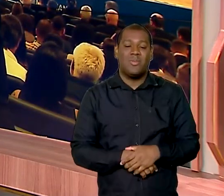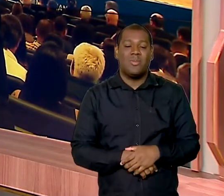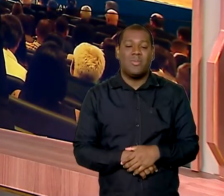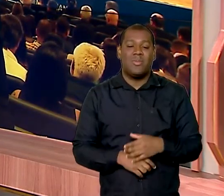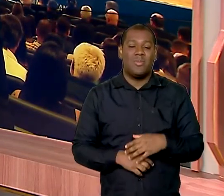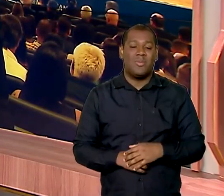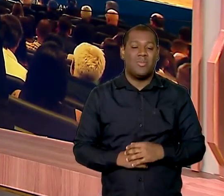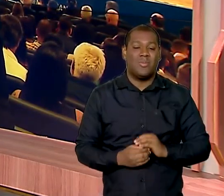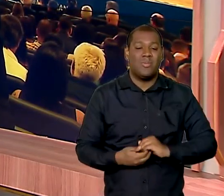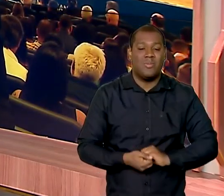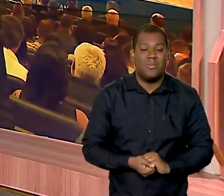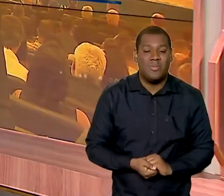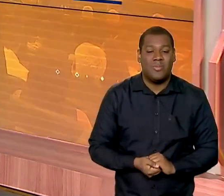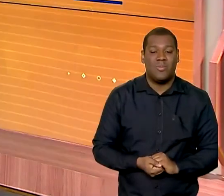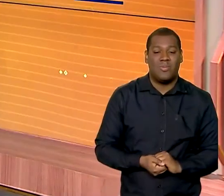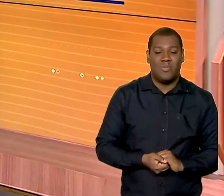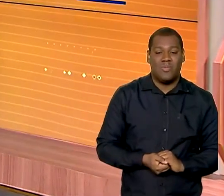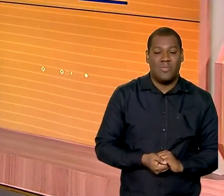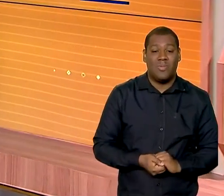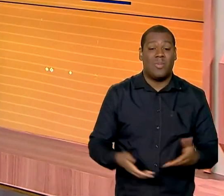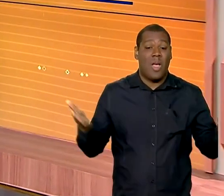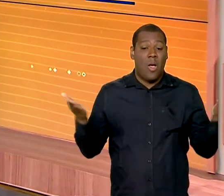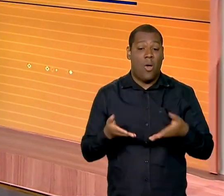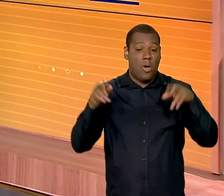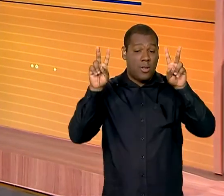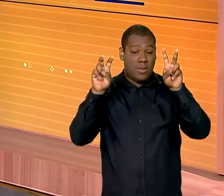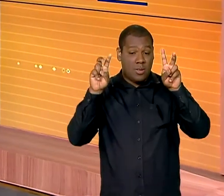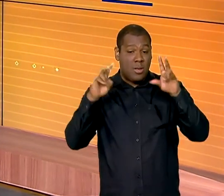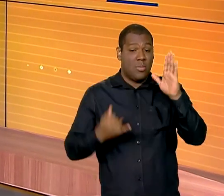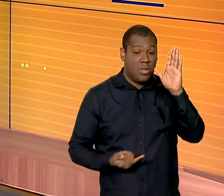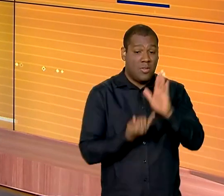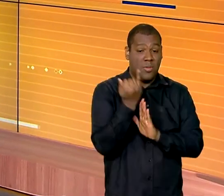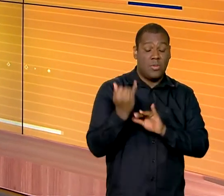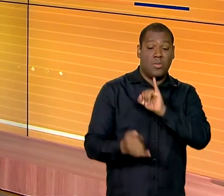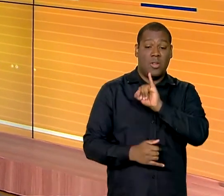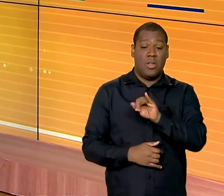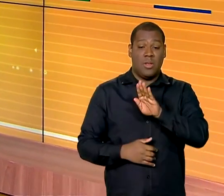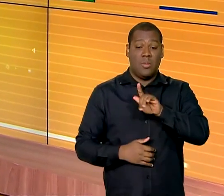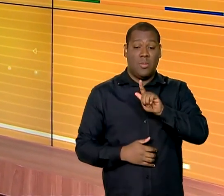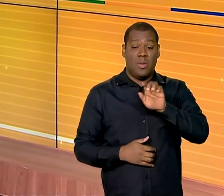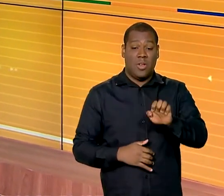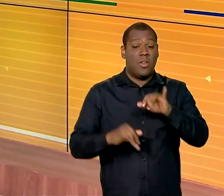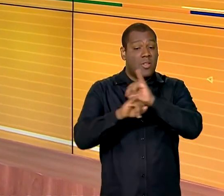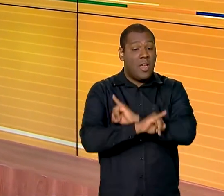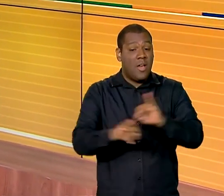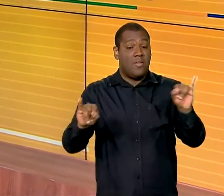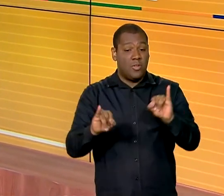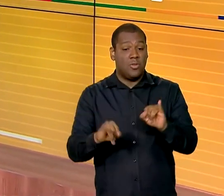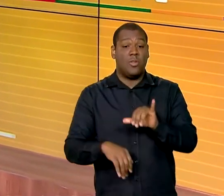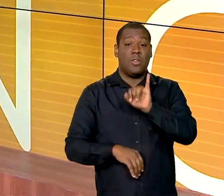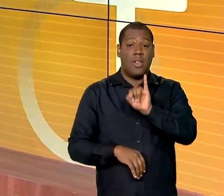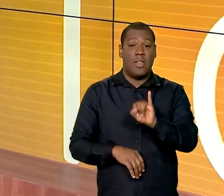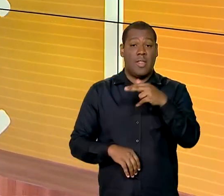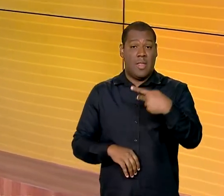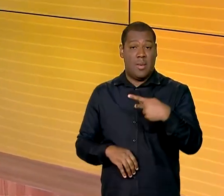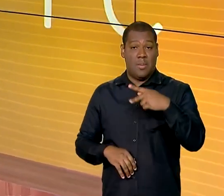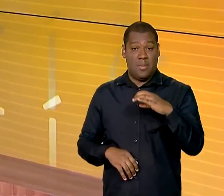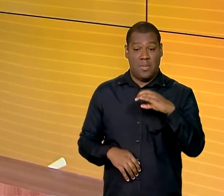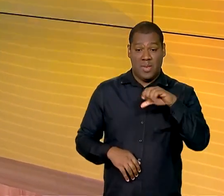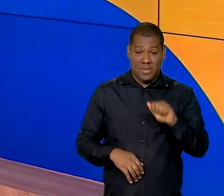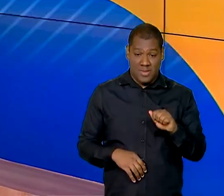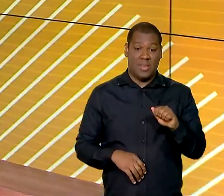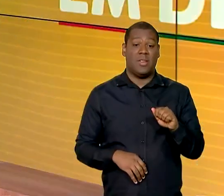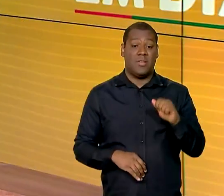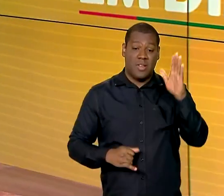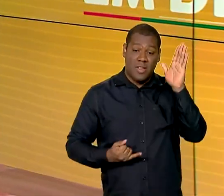e bom trabalho para você. O tema agora é inflação. O IBGE divulgou agora há pouco que o IPCA, o índice que é